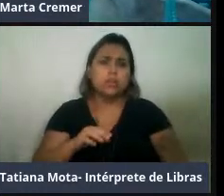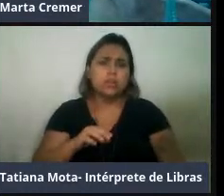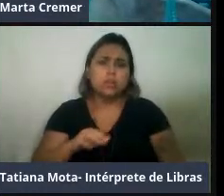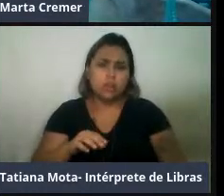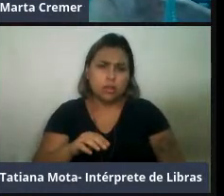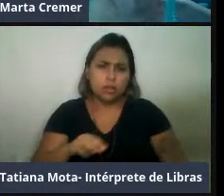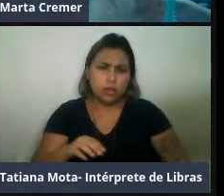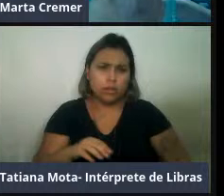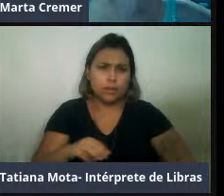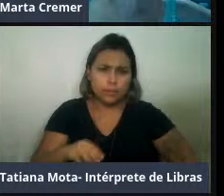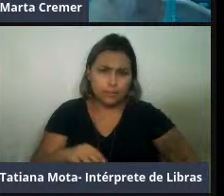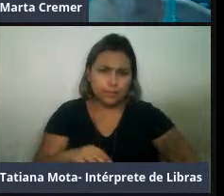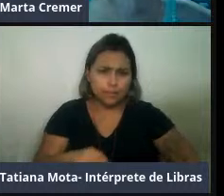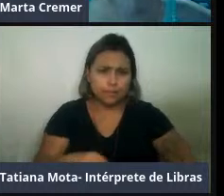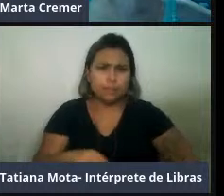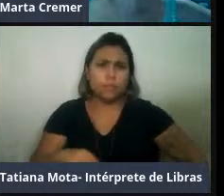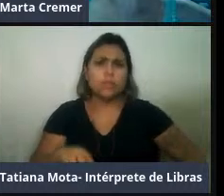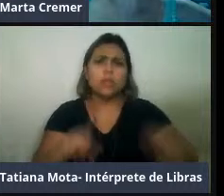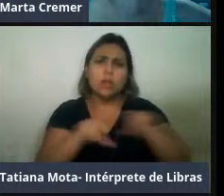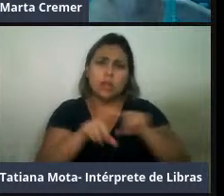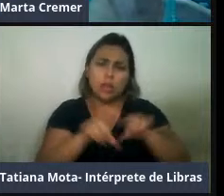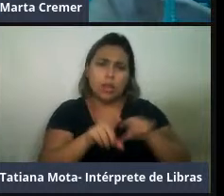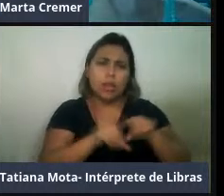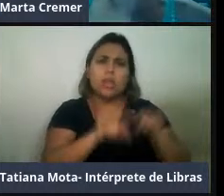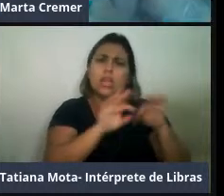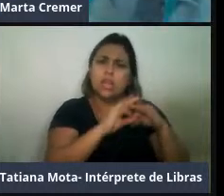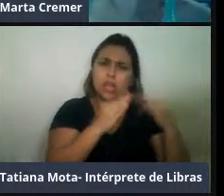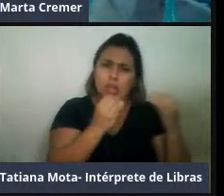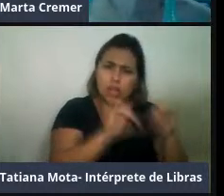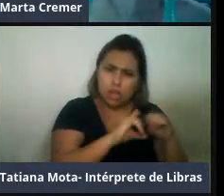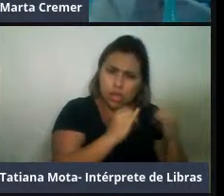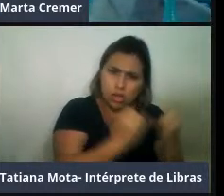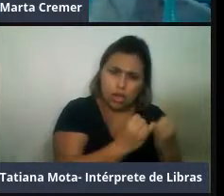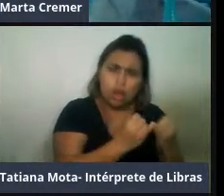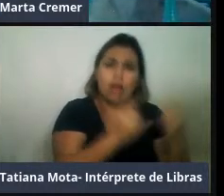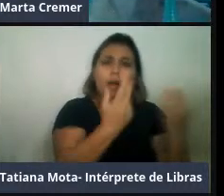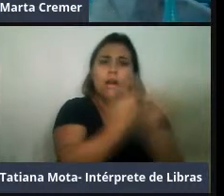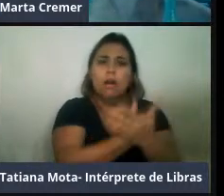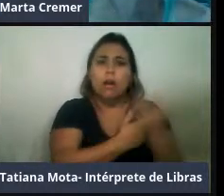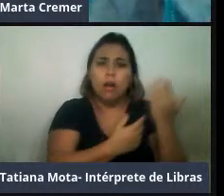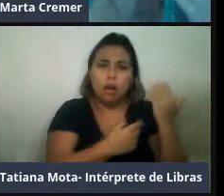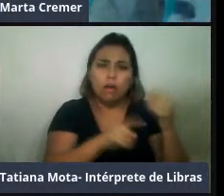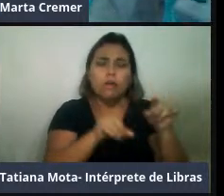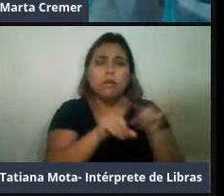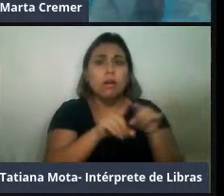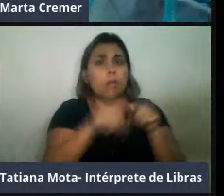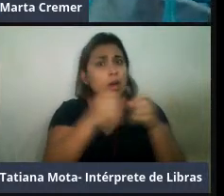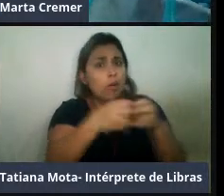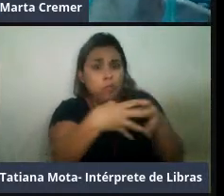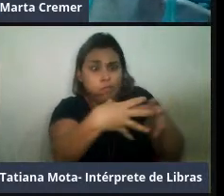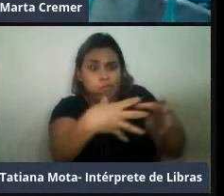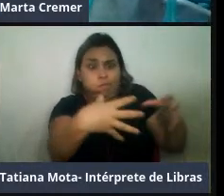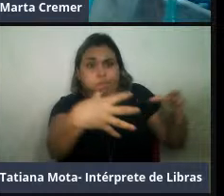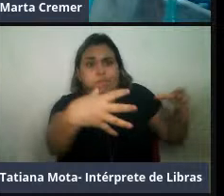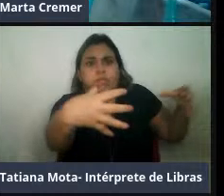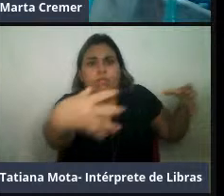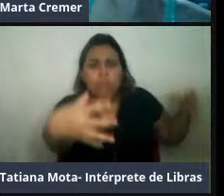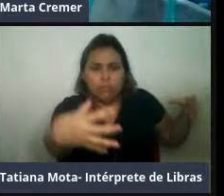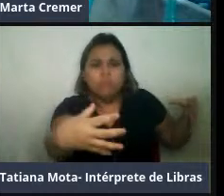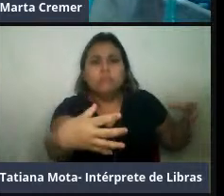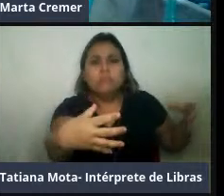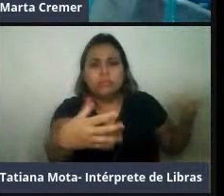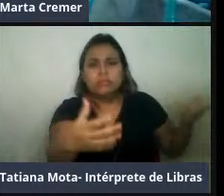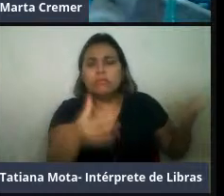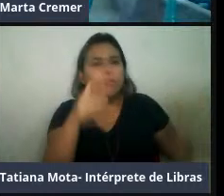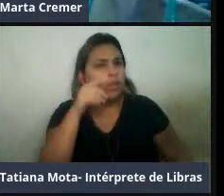eu falei lá no início, que eu vivia naquelas ilhas lá do Pacífico Norte, mas, em parte, porque era um animal muito grande, né, tinha condição de suportar águas